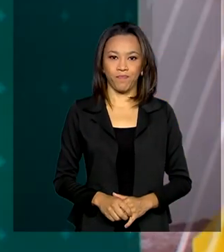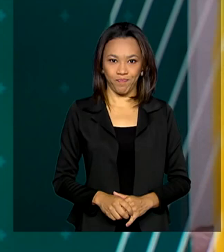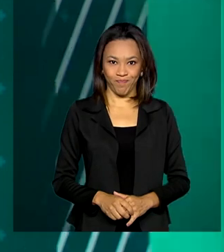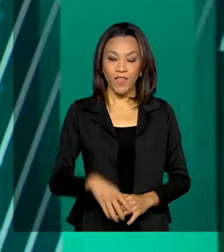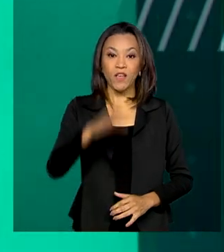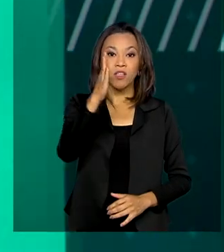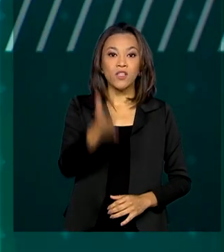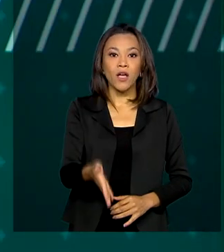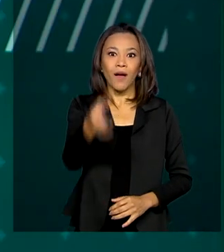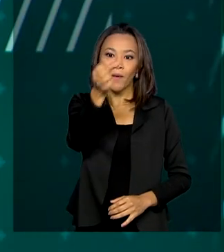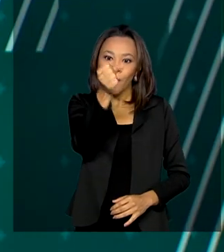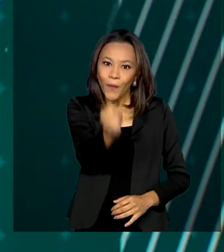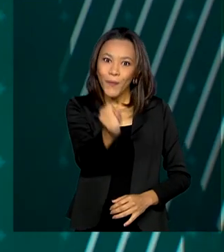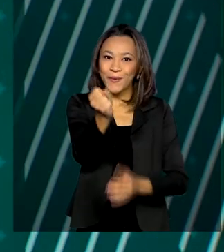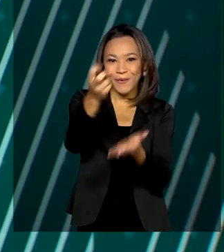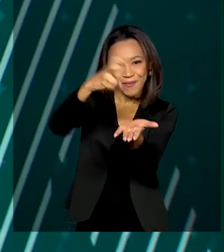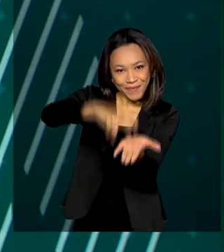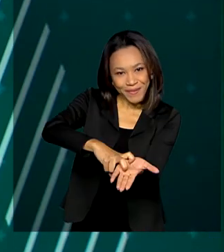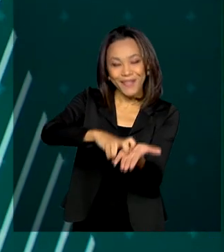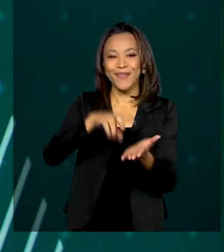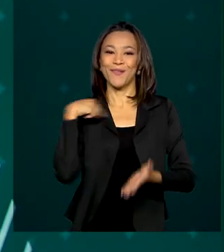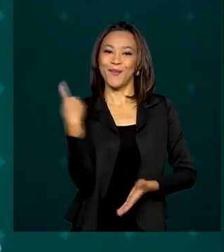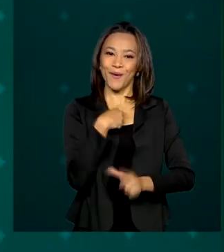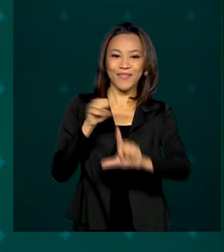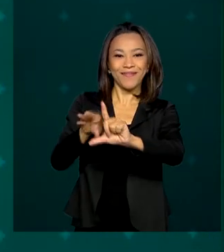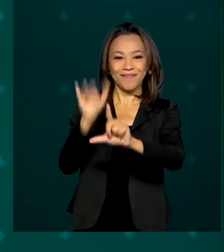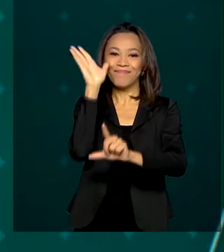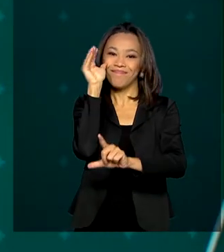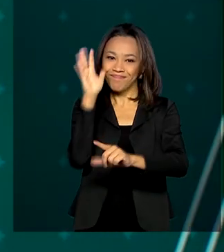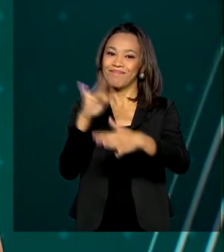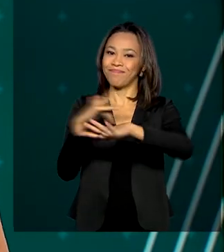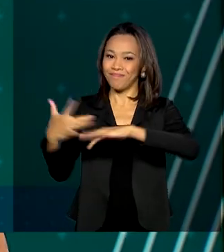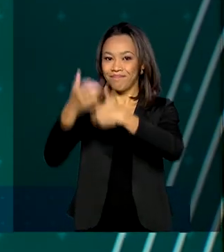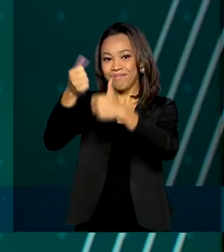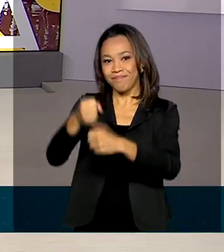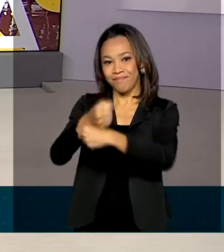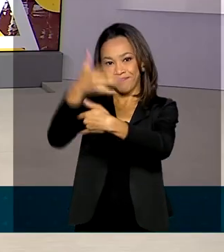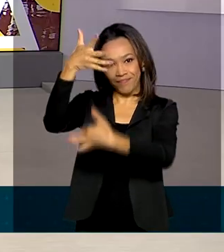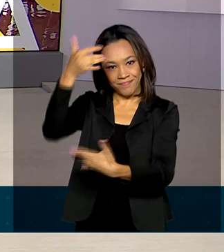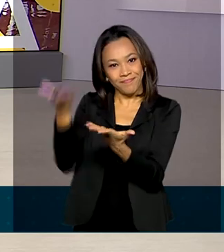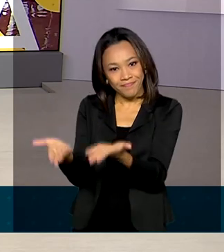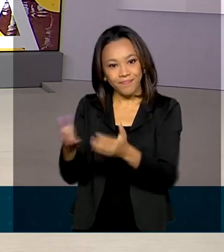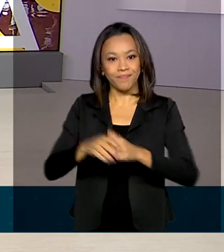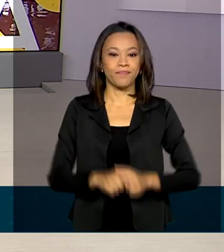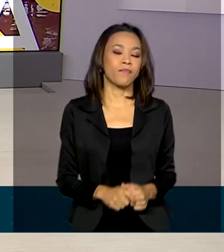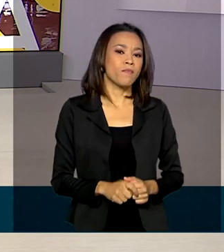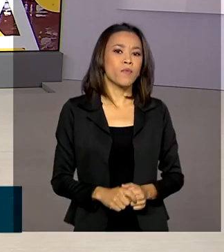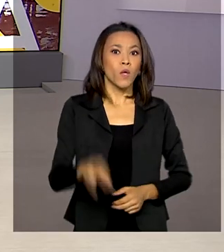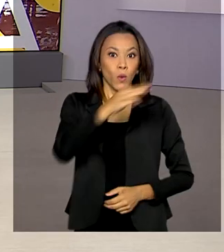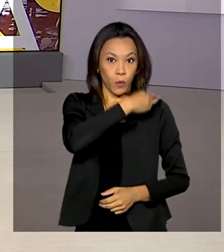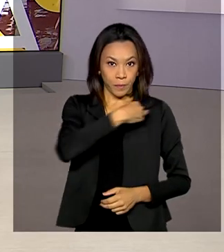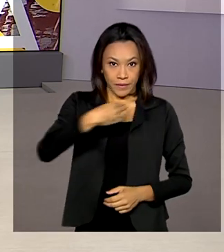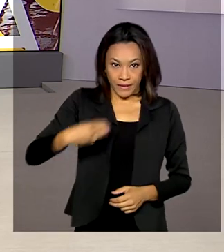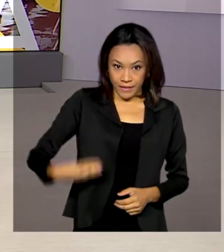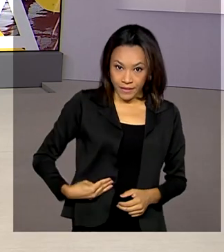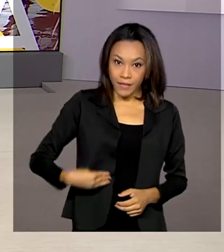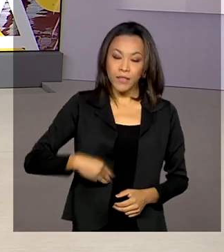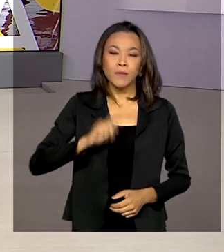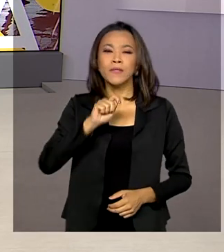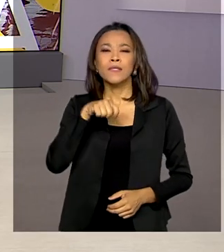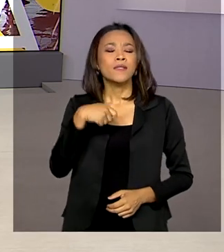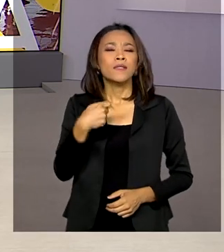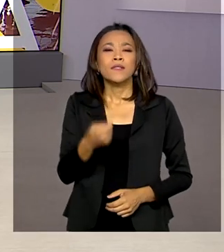São 8 horas da manhã. Estamos ao vivo também pelas redes sociais. O ministro de Minas e Energia, Bento